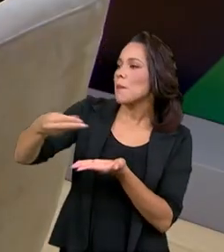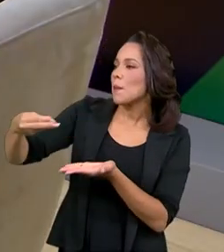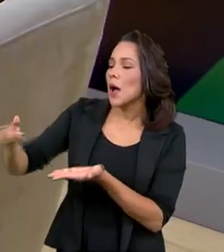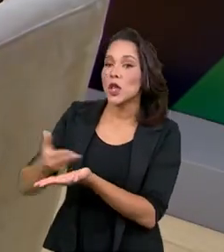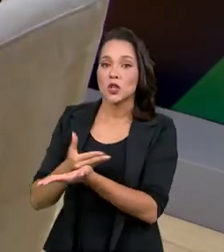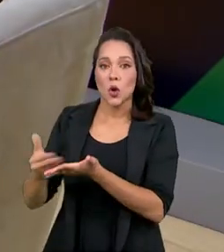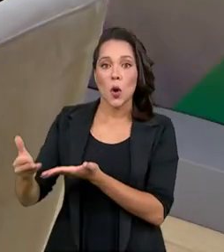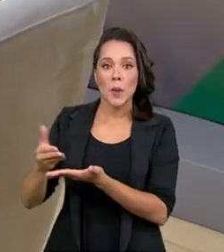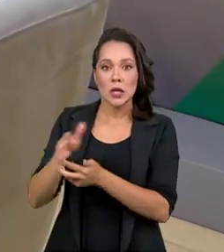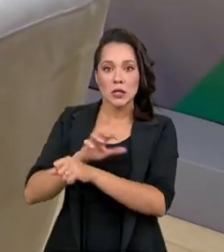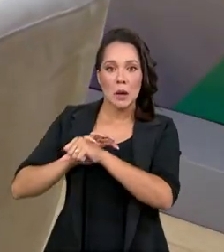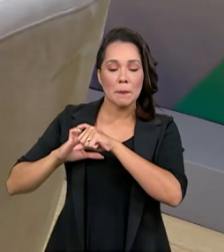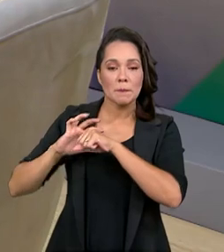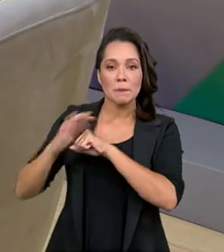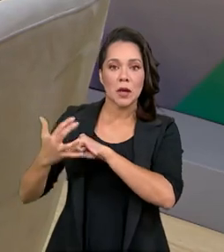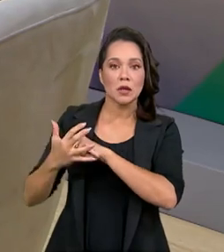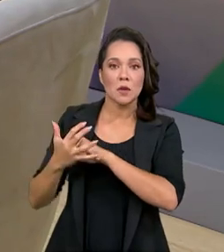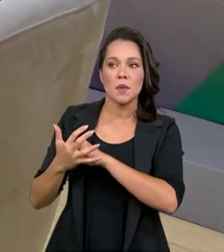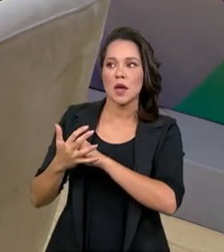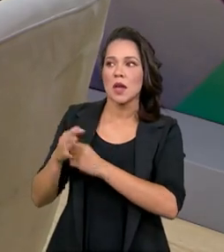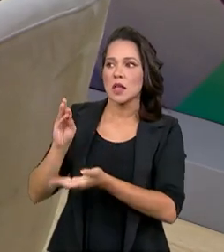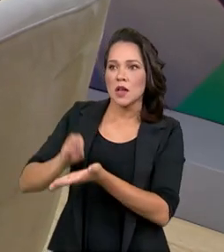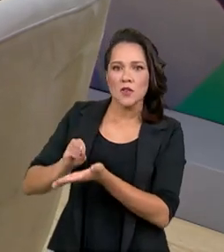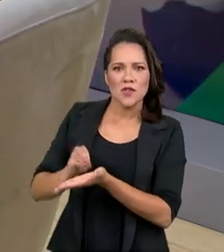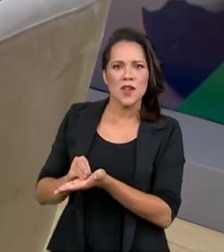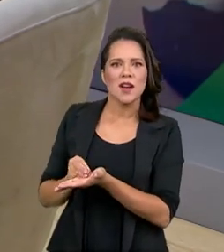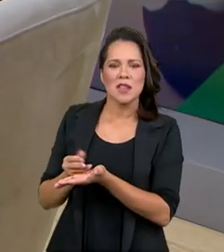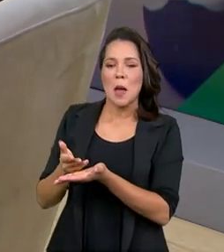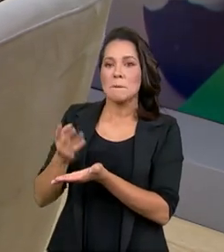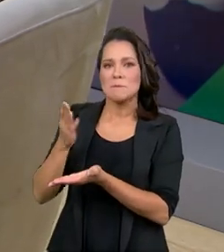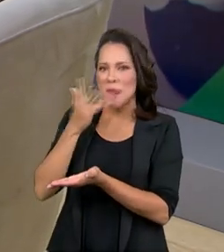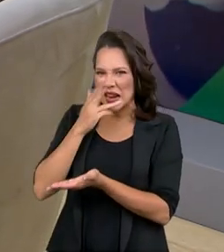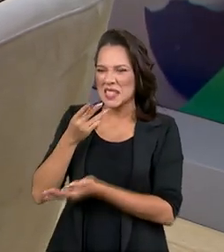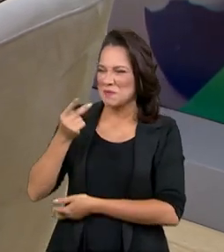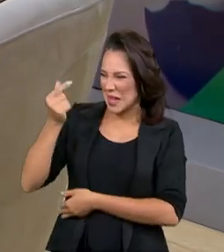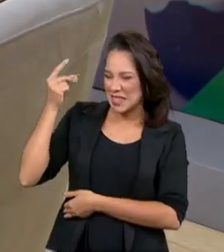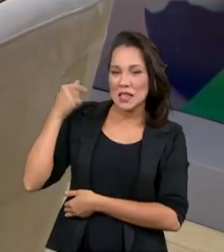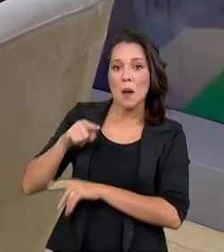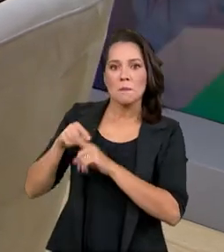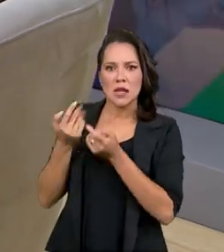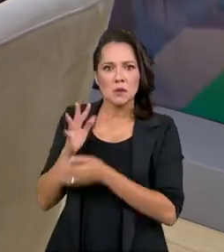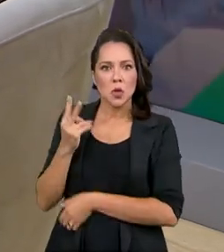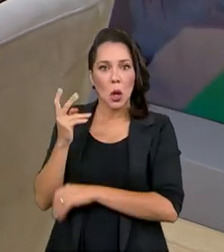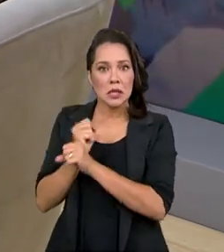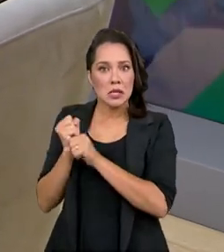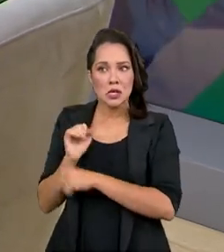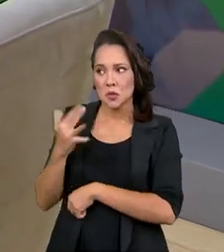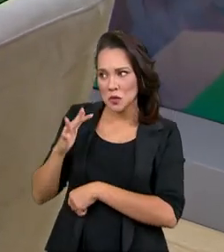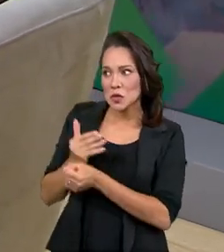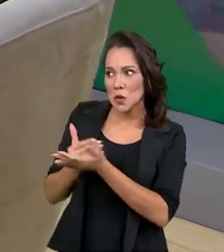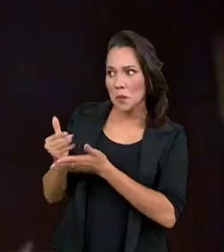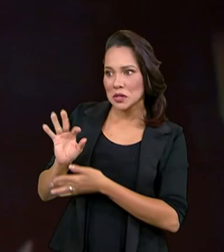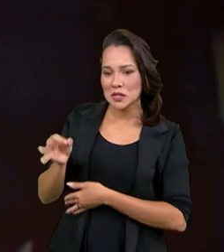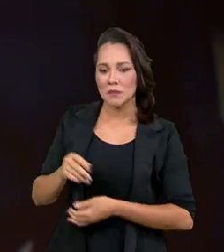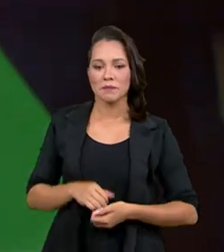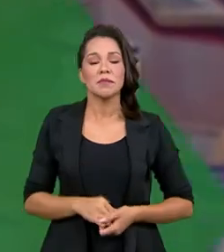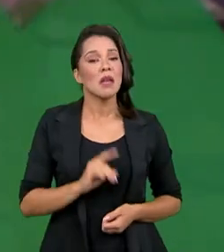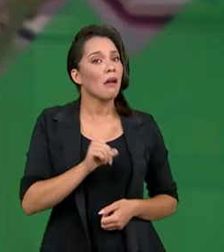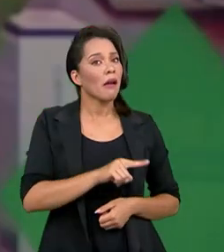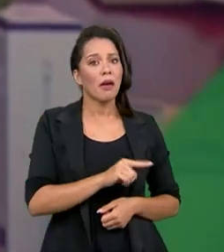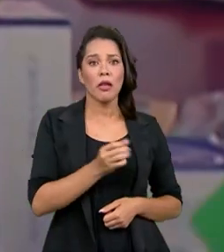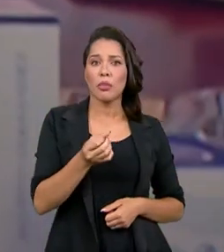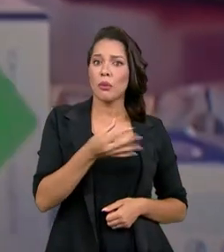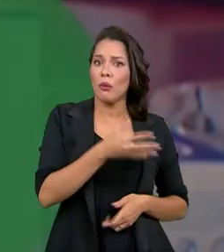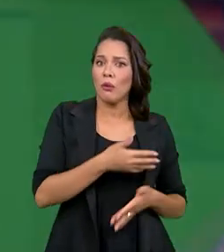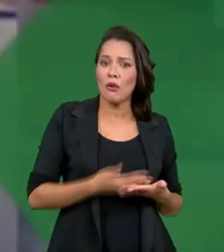início, quando ainda estava faltando máscaras. Parece que faz muito tempo aquilo, mas tem cerca de dois anos, né? Isso. É pouco tempo e